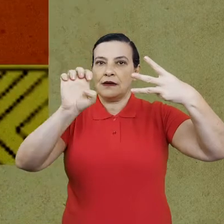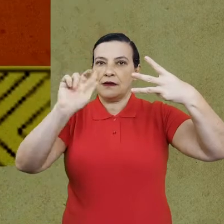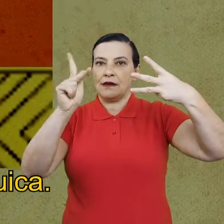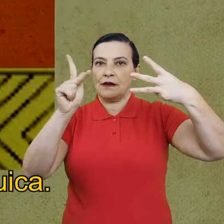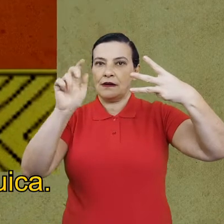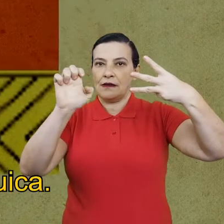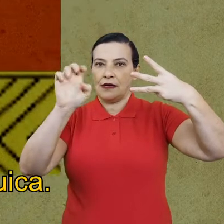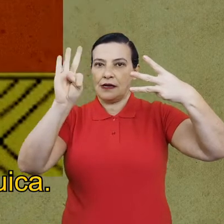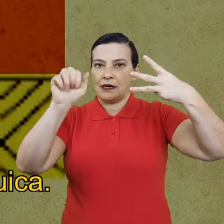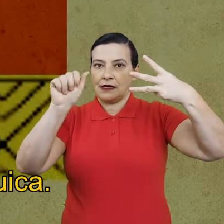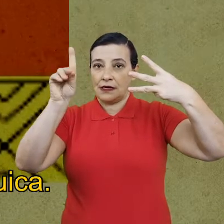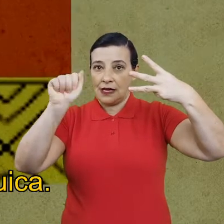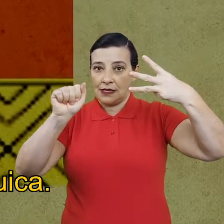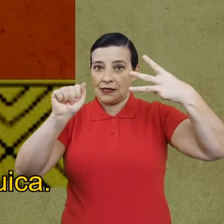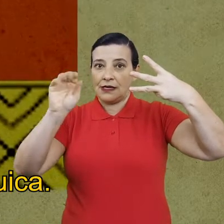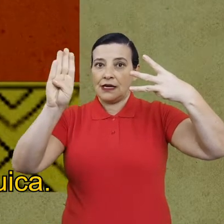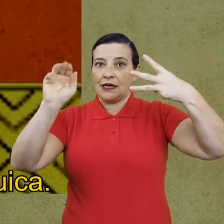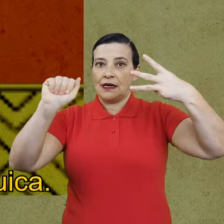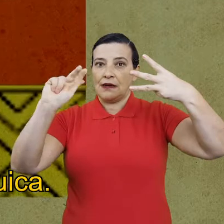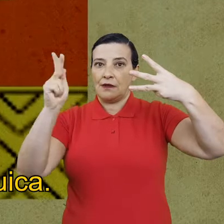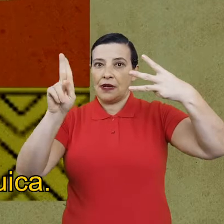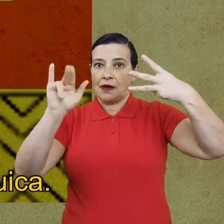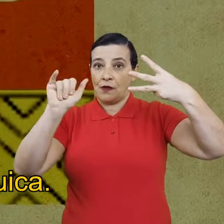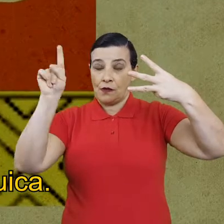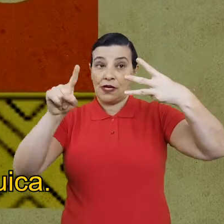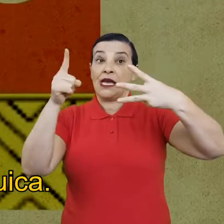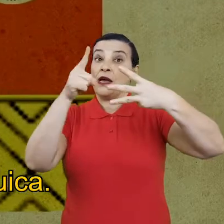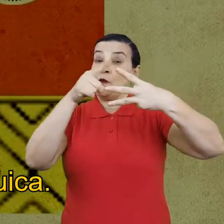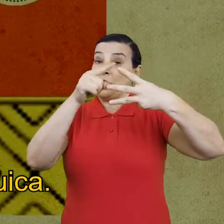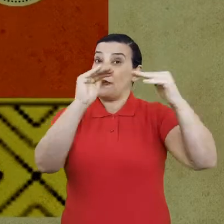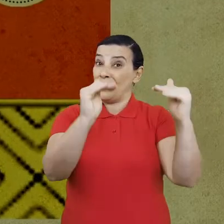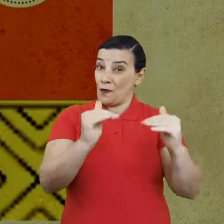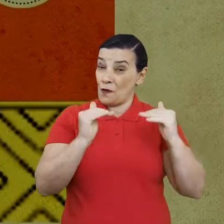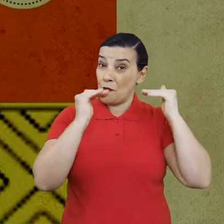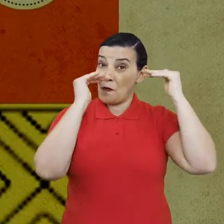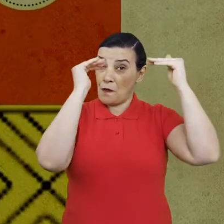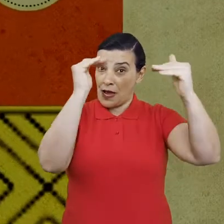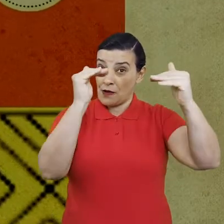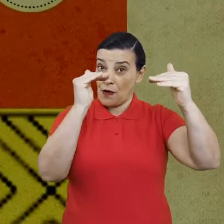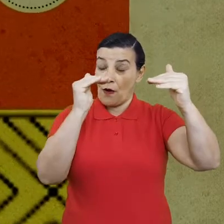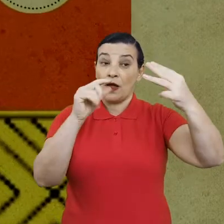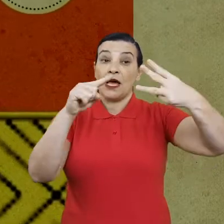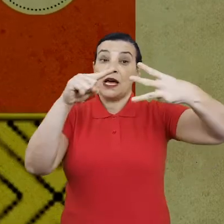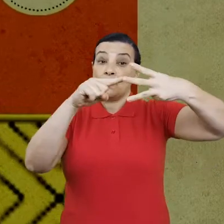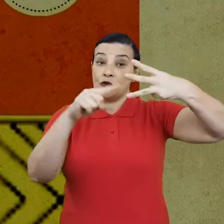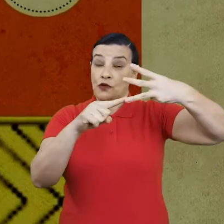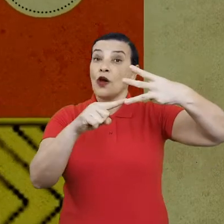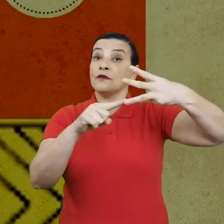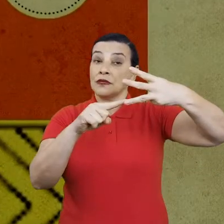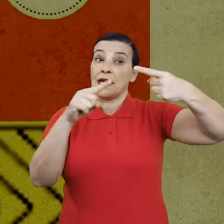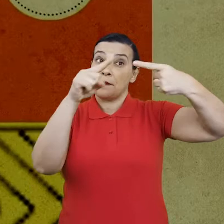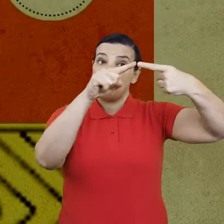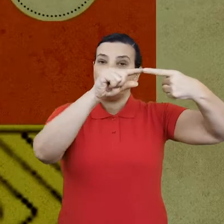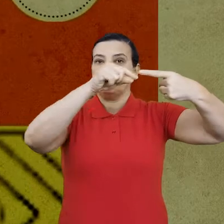Baoui, sendo que o primeiro é maior na escala hierárquica. Os dois surgiram a partir de